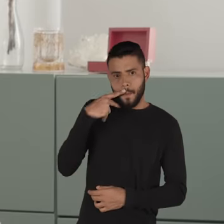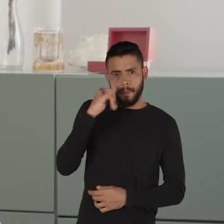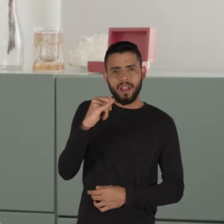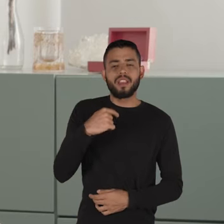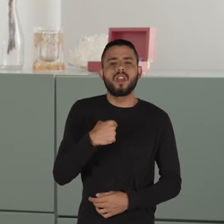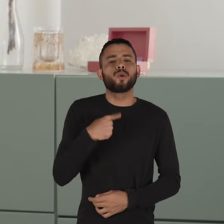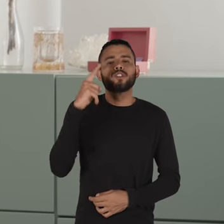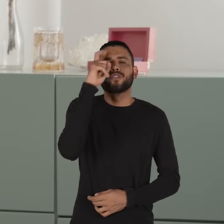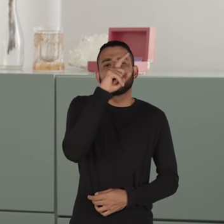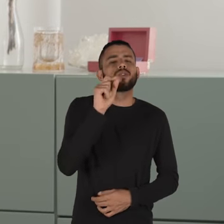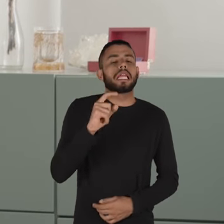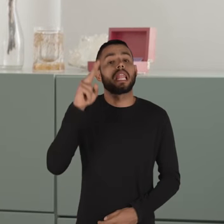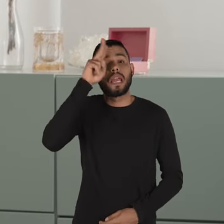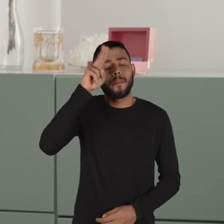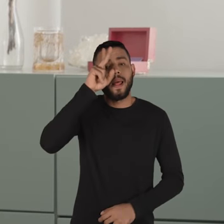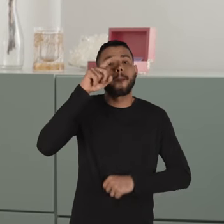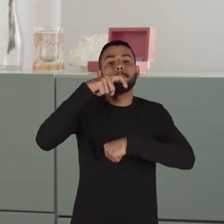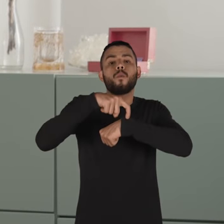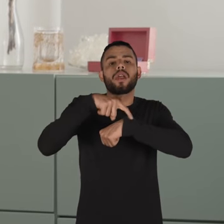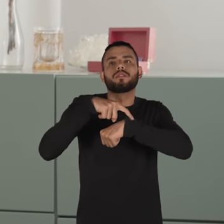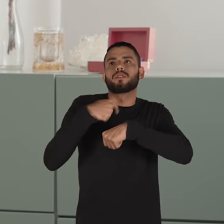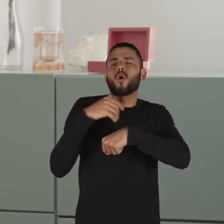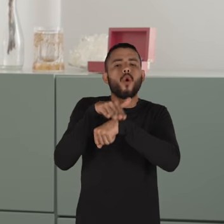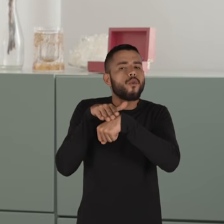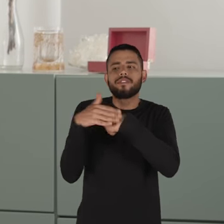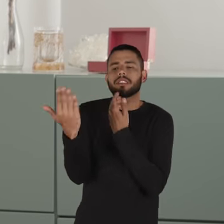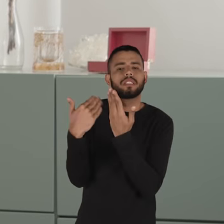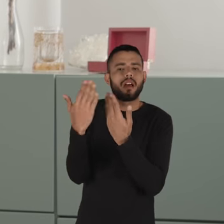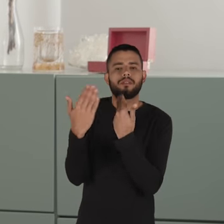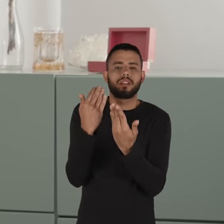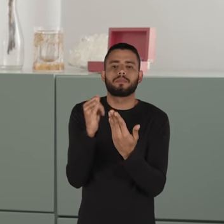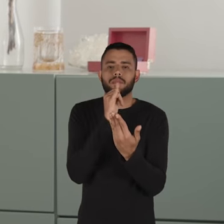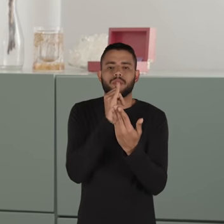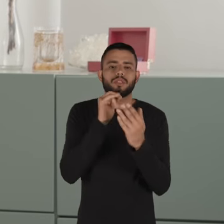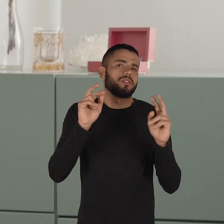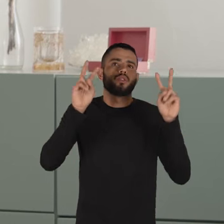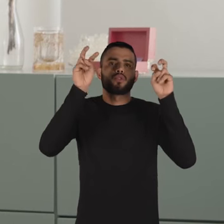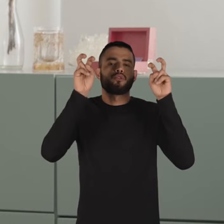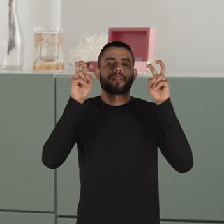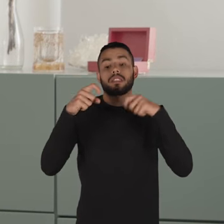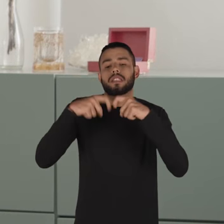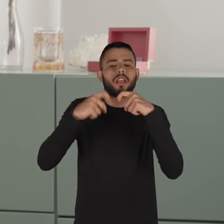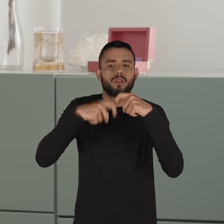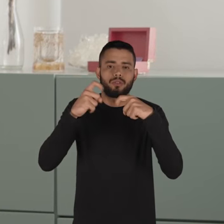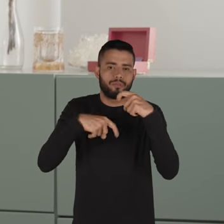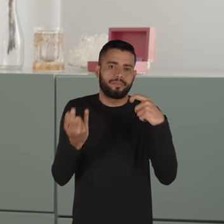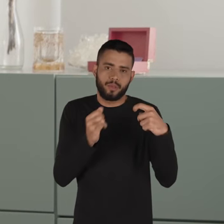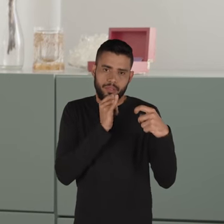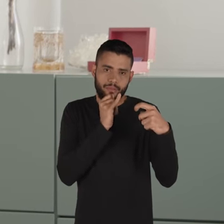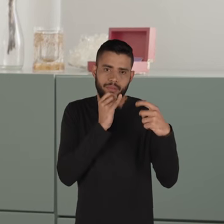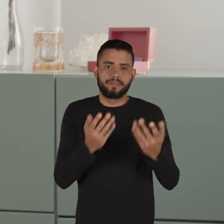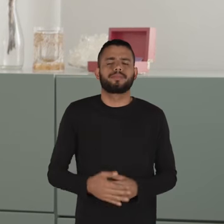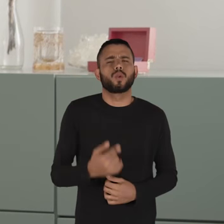eu tenho dificuldade de lembrar momentos em que se conversava sobre sexo,